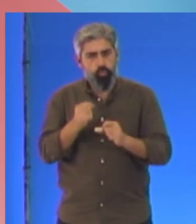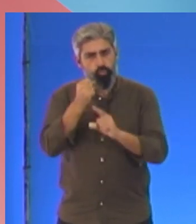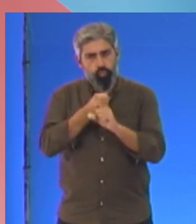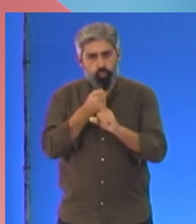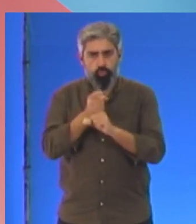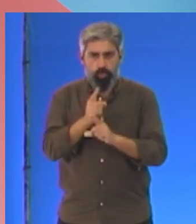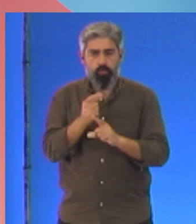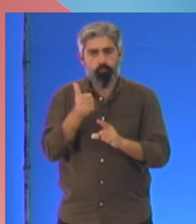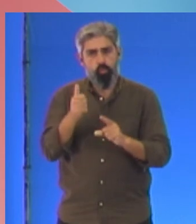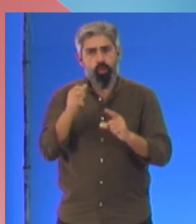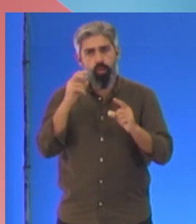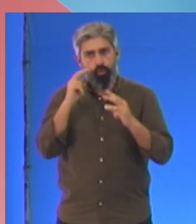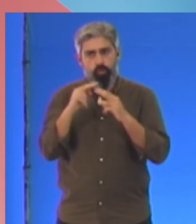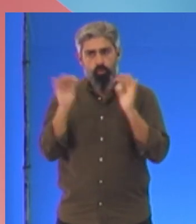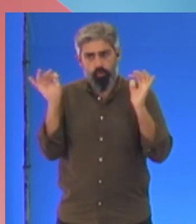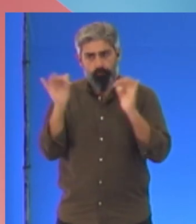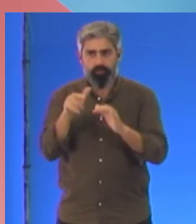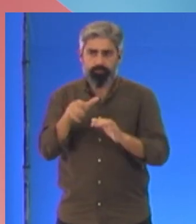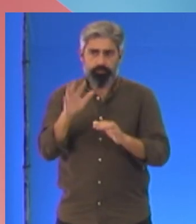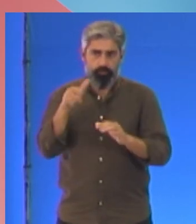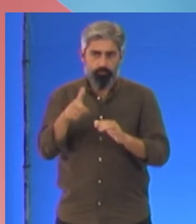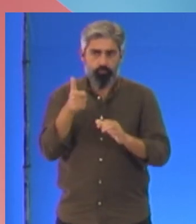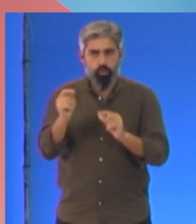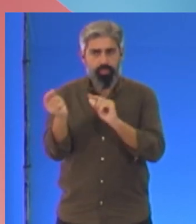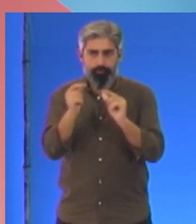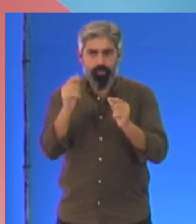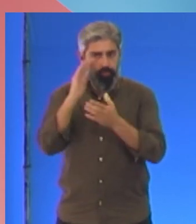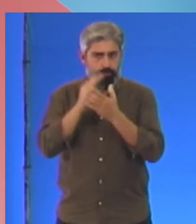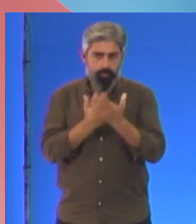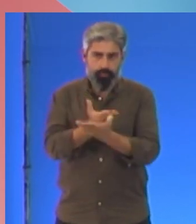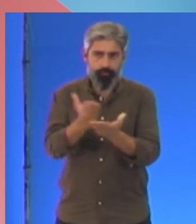conta. Boa convenção, camaradas, bons debates.